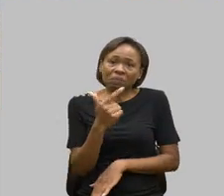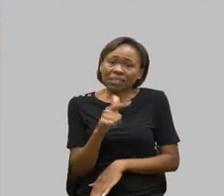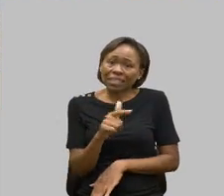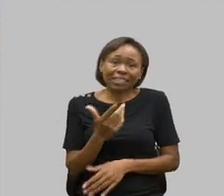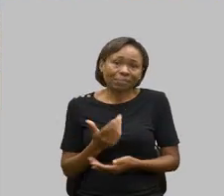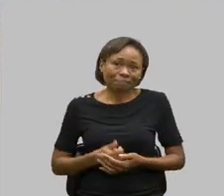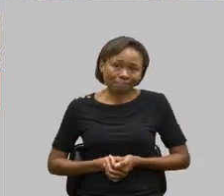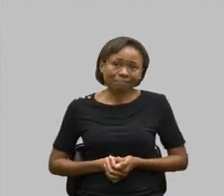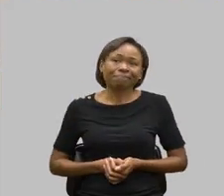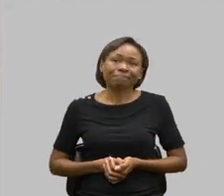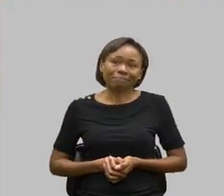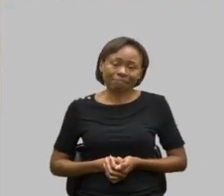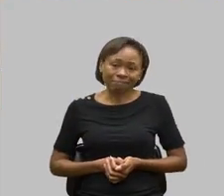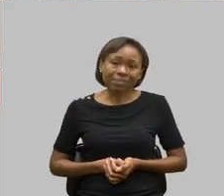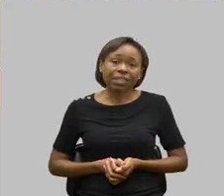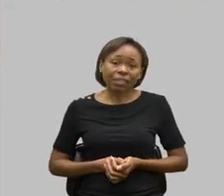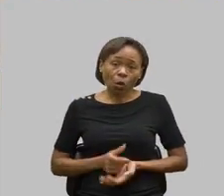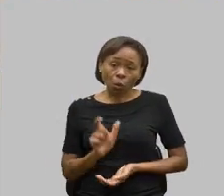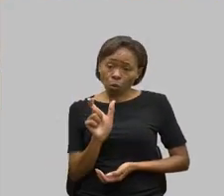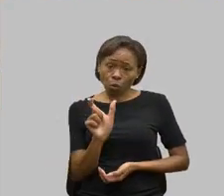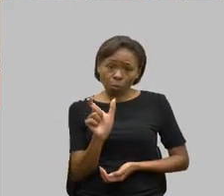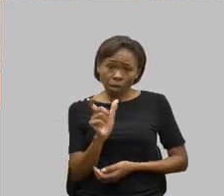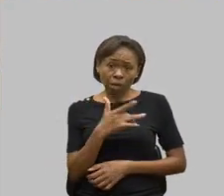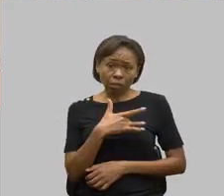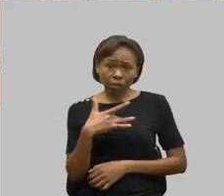os planos de saúde,